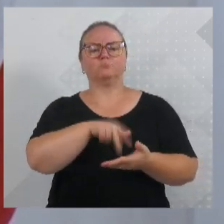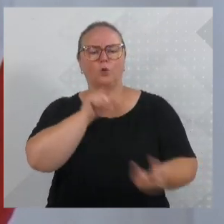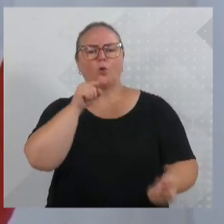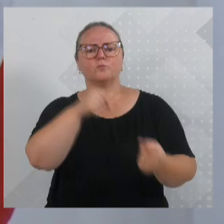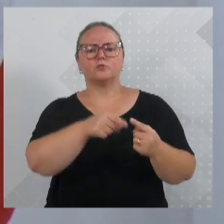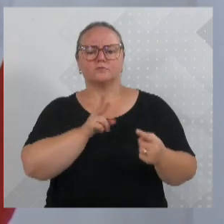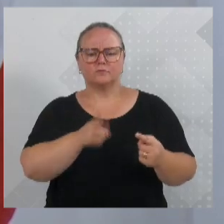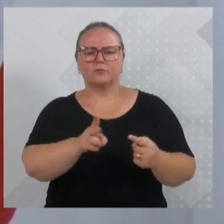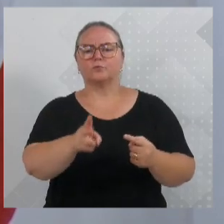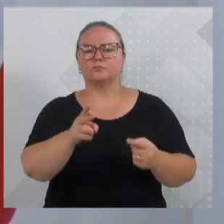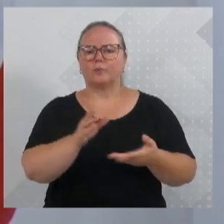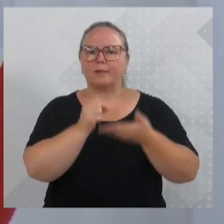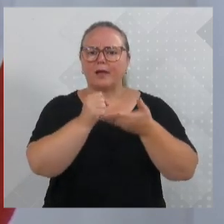a diferença na sociedade. Obrigado.